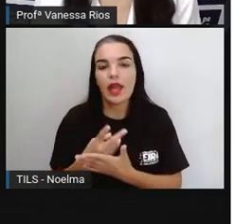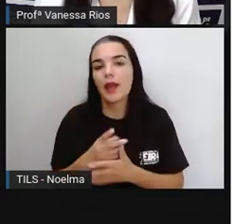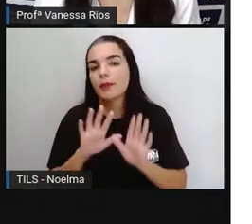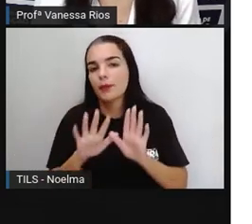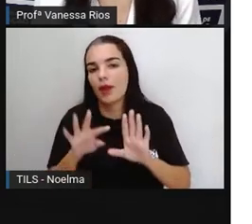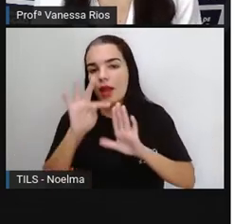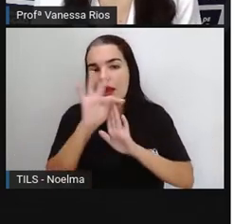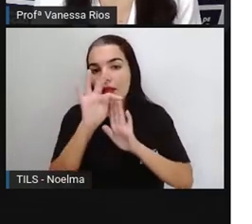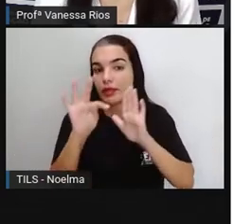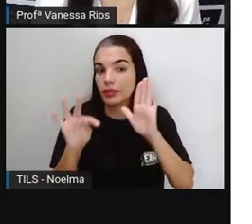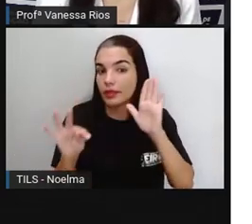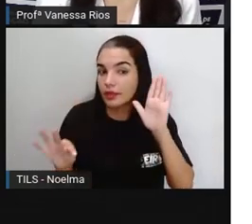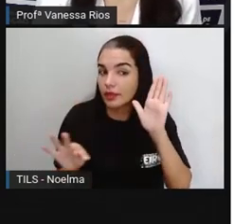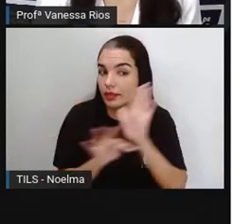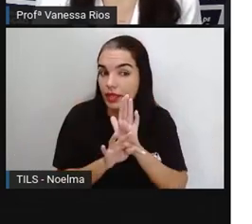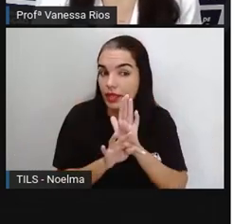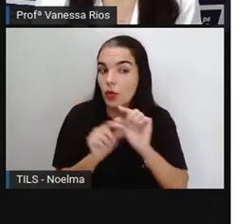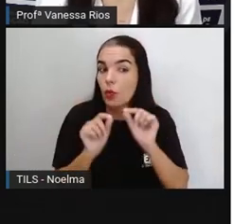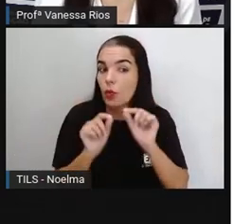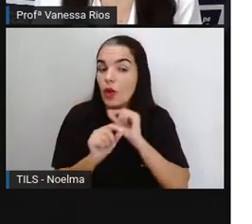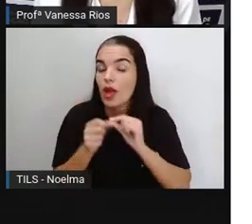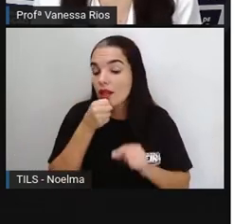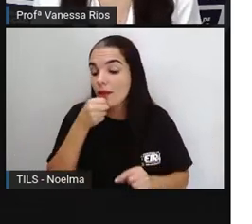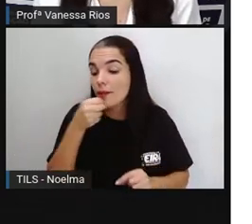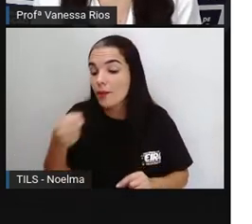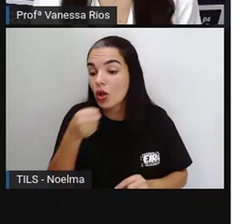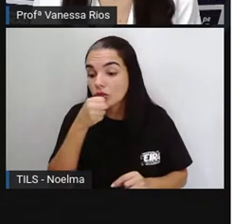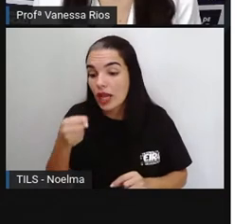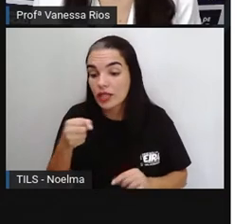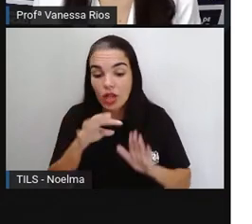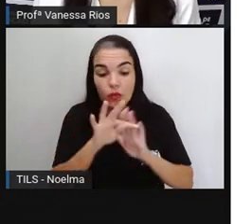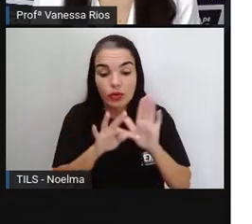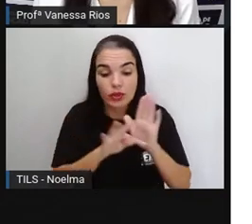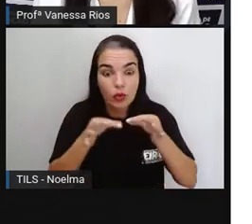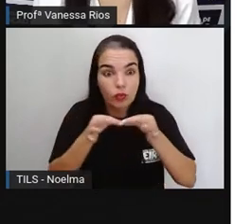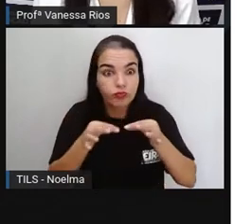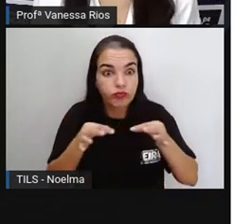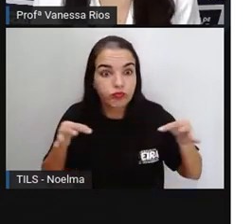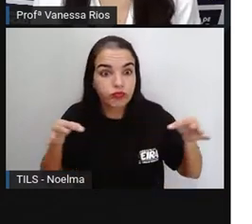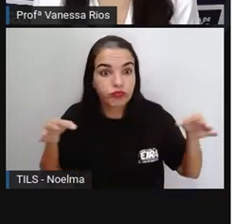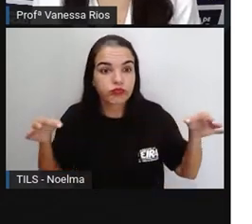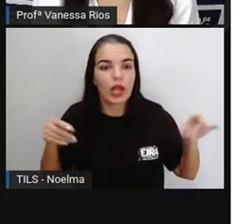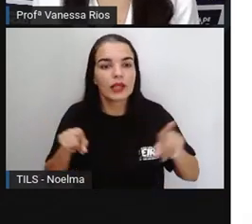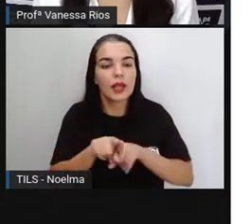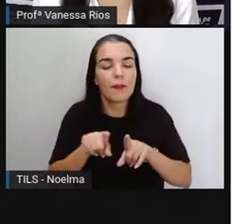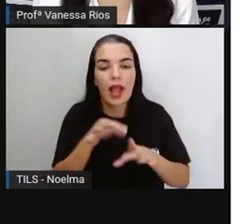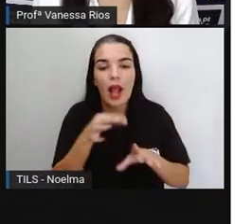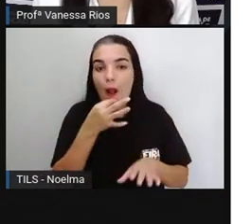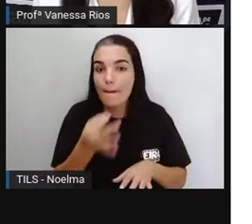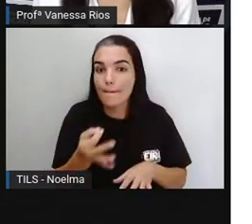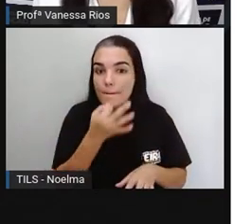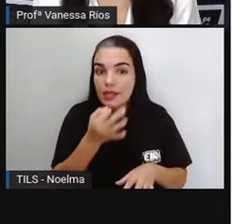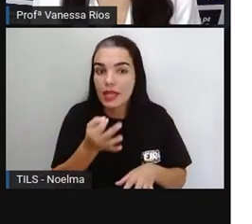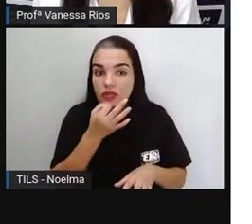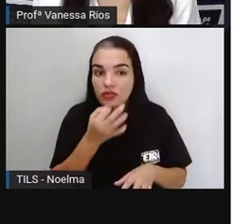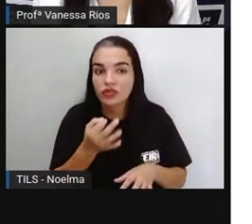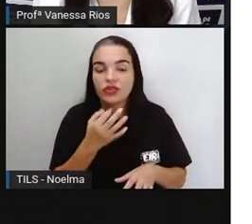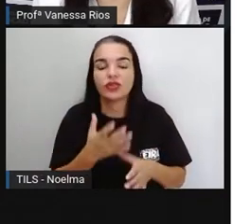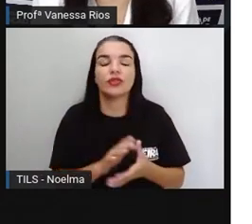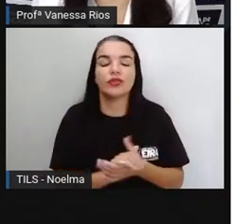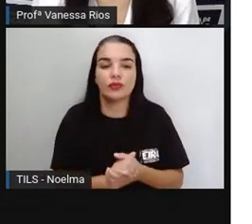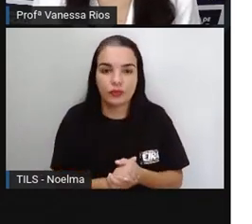geralmente, estão aí que as reportagens são textos mais longos, são textos opinativos, então tem a expressão ali de